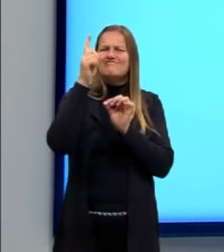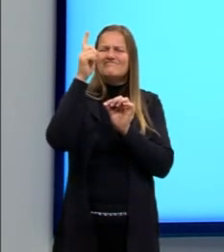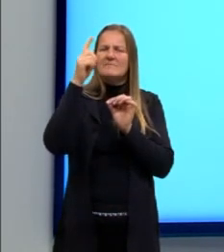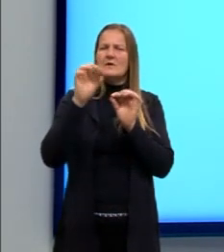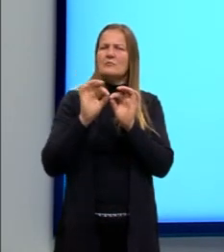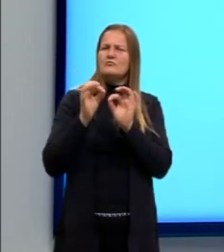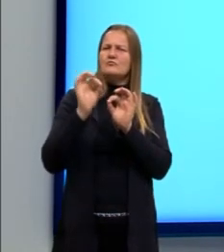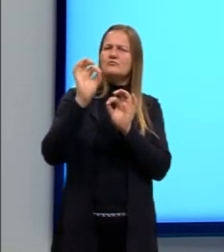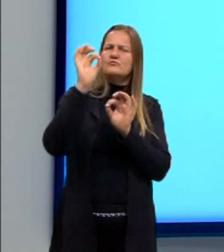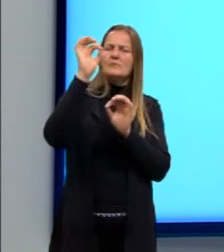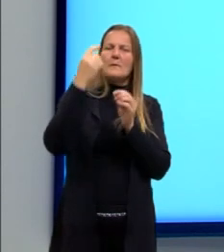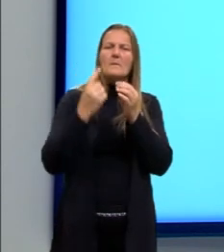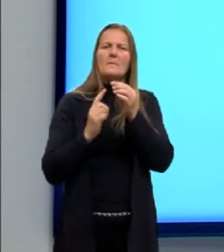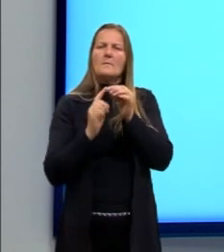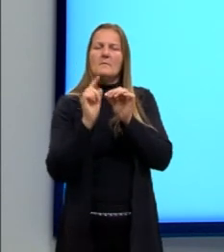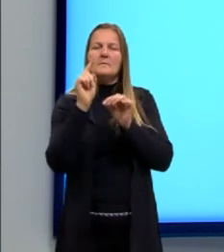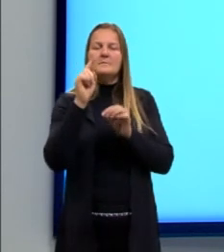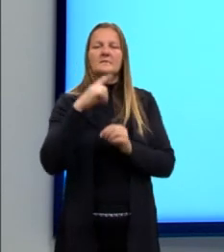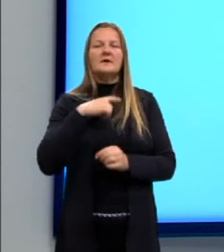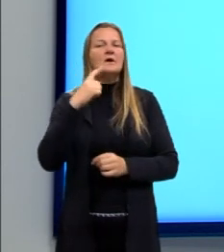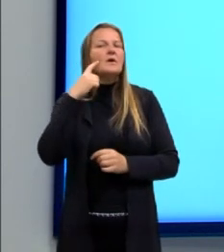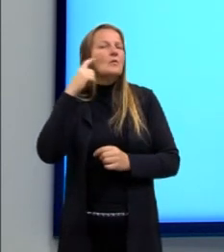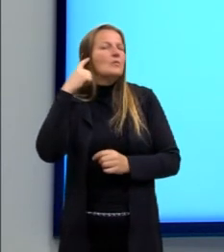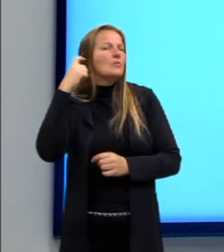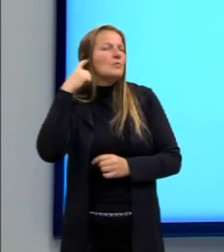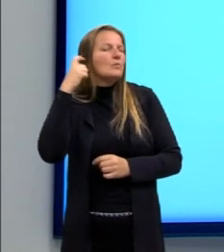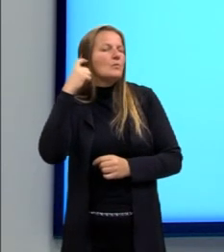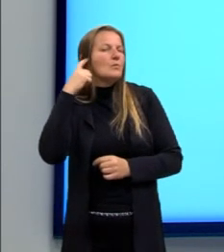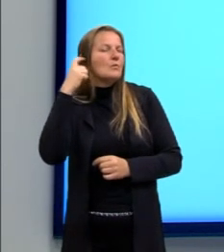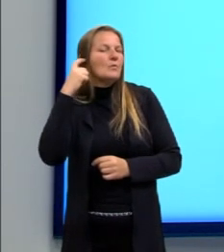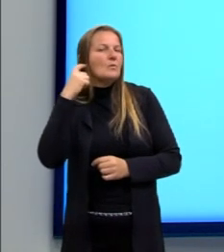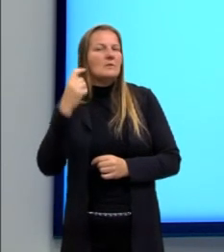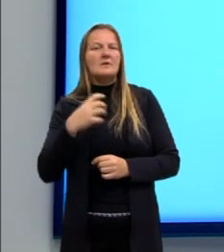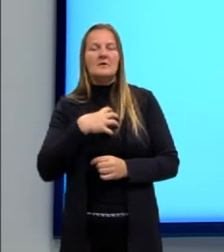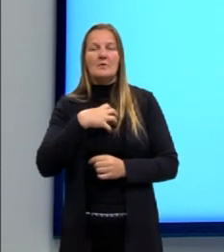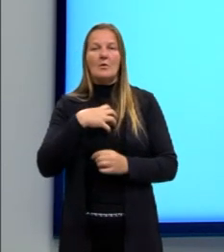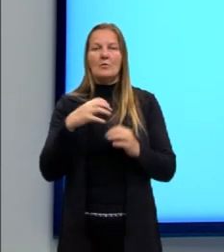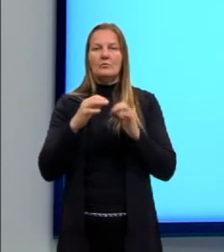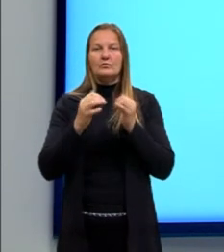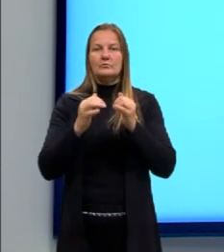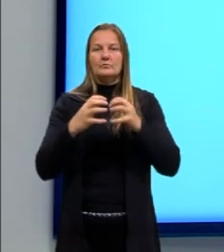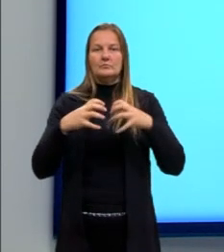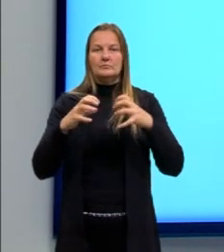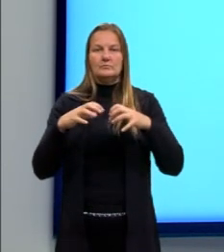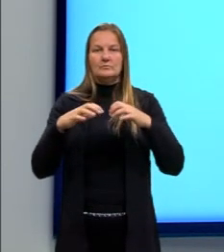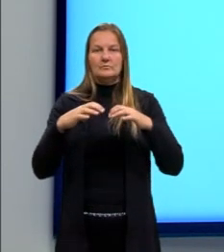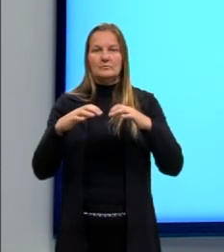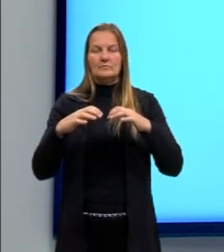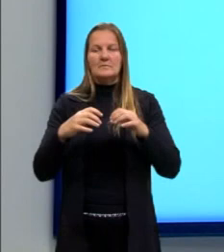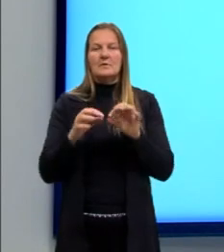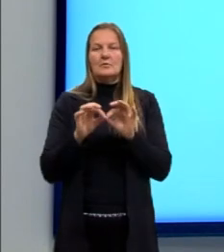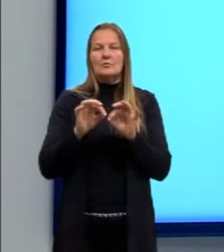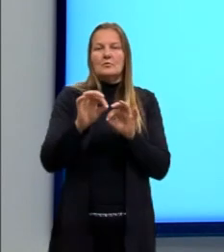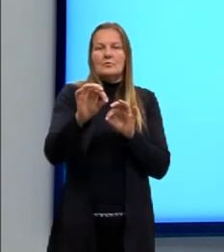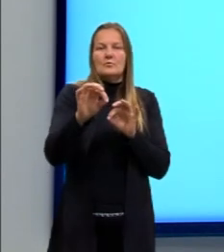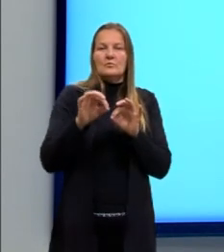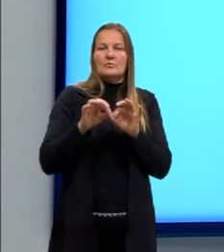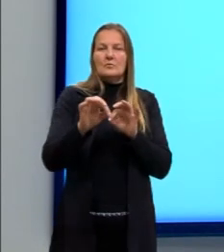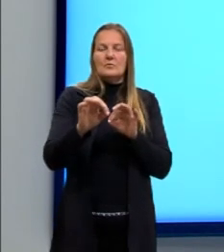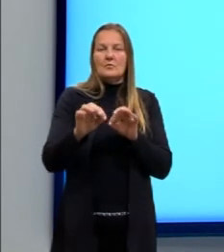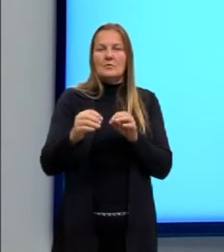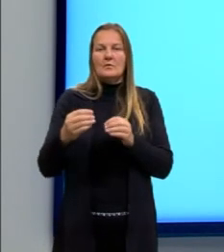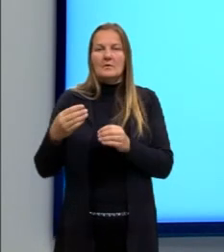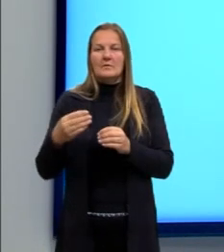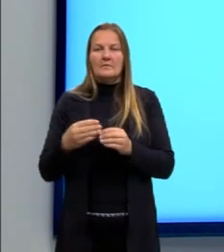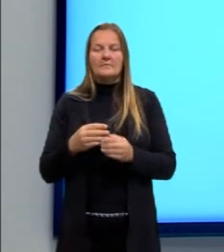golfinho faz alguns barulhinhos, né? A gente sabe disso. Mas o que ele vai usar então para se localizar é o ultrassom que a gente